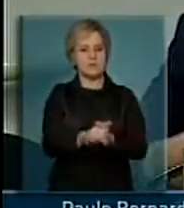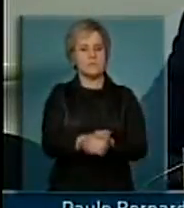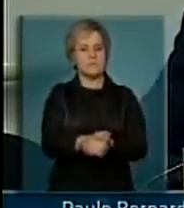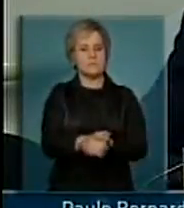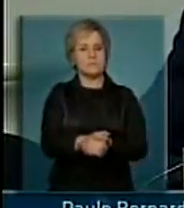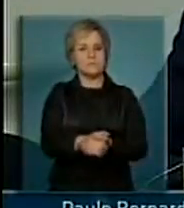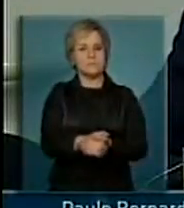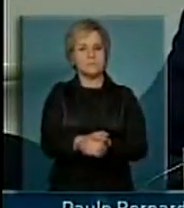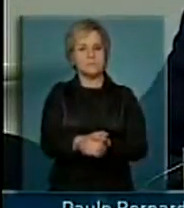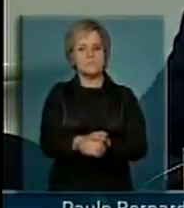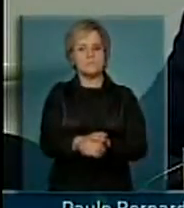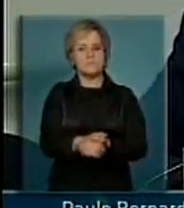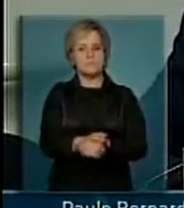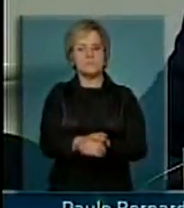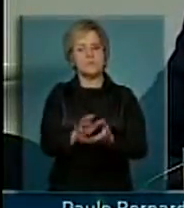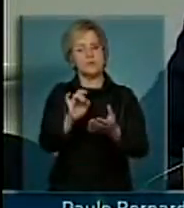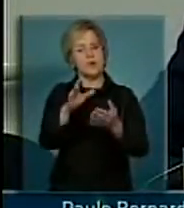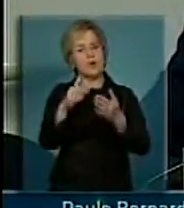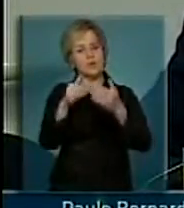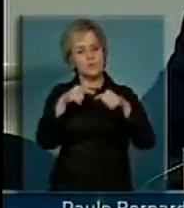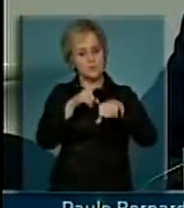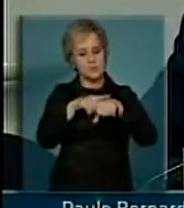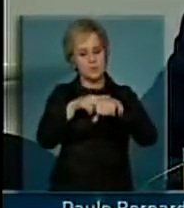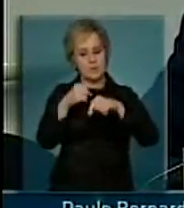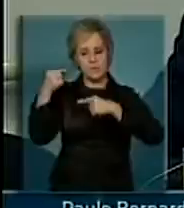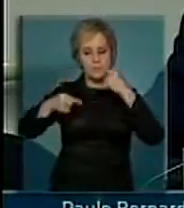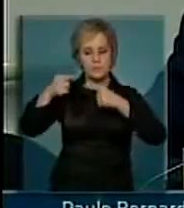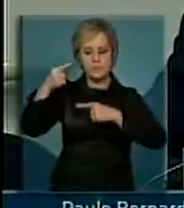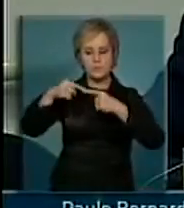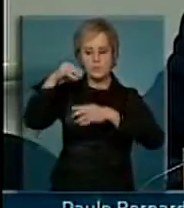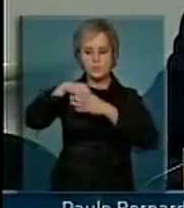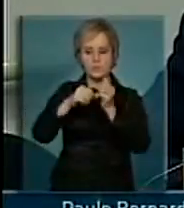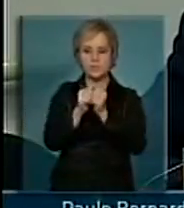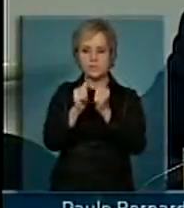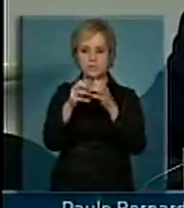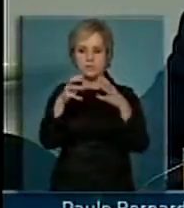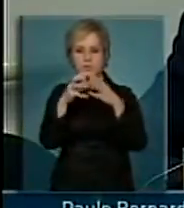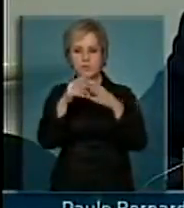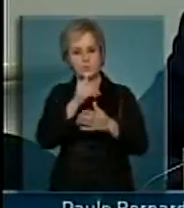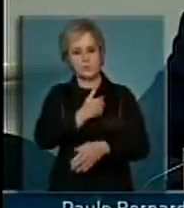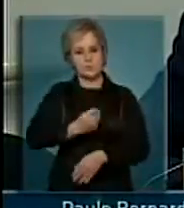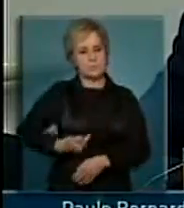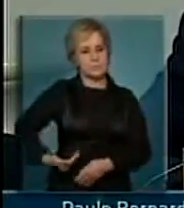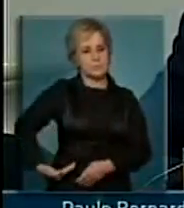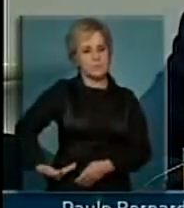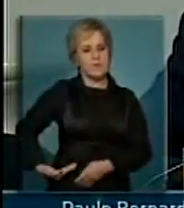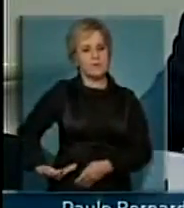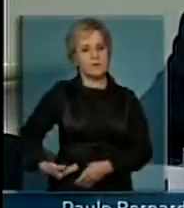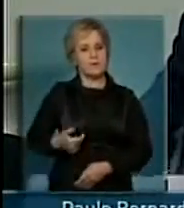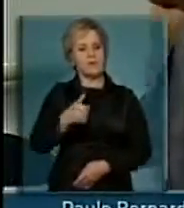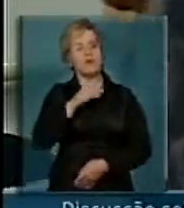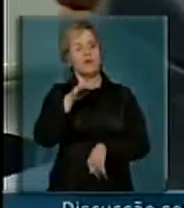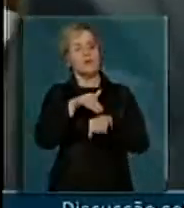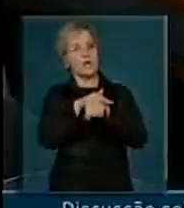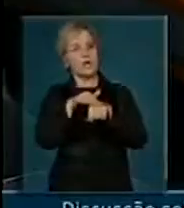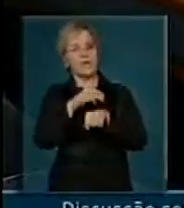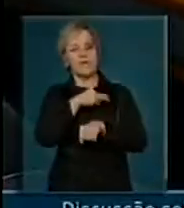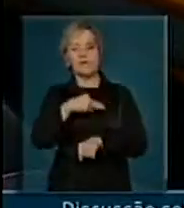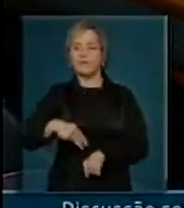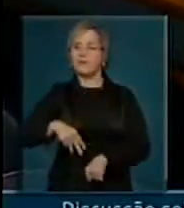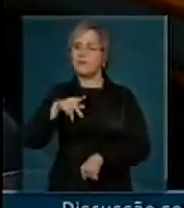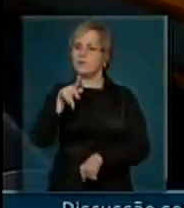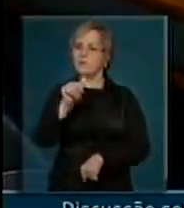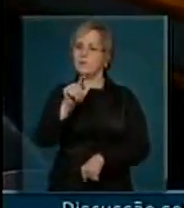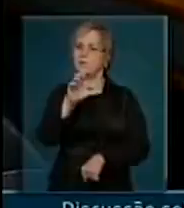um período aí para discutir dentro do governo, com meus companheiros. Como lhe disse, falei com o ministro Palocci,